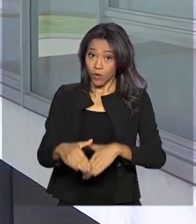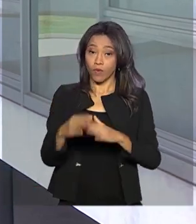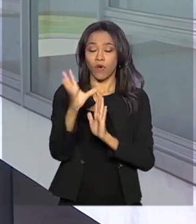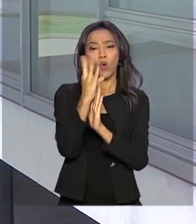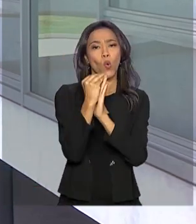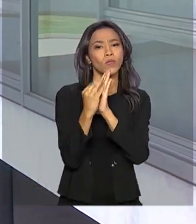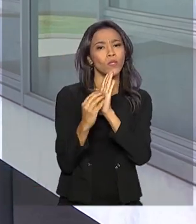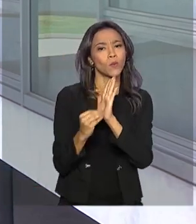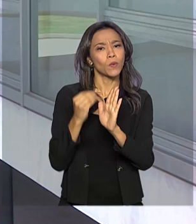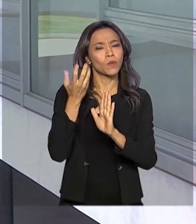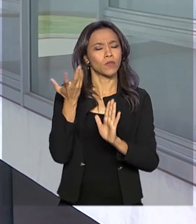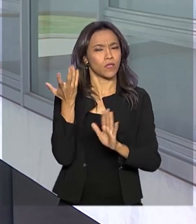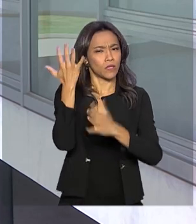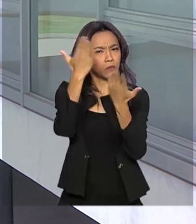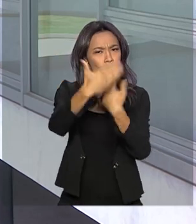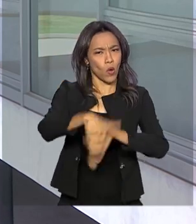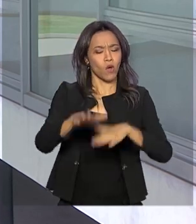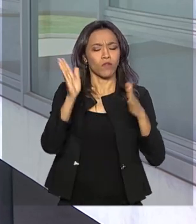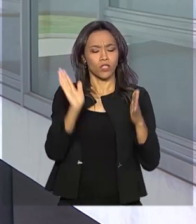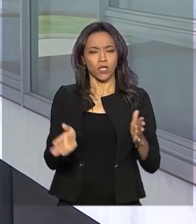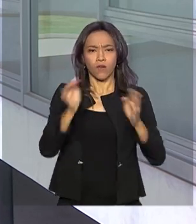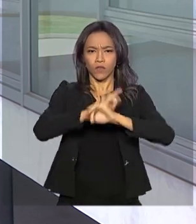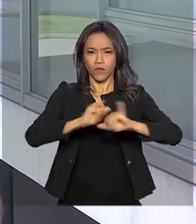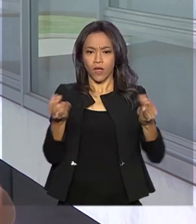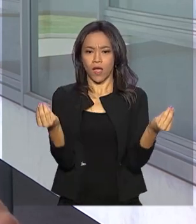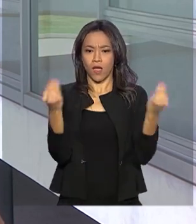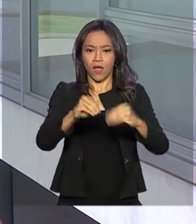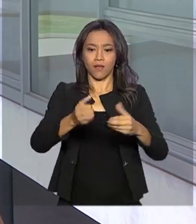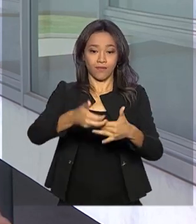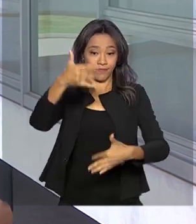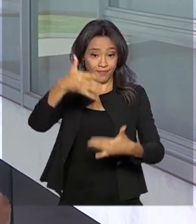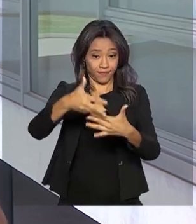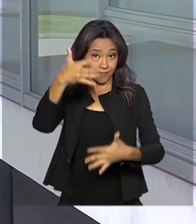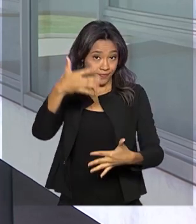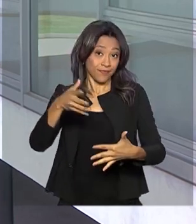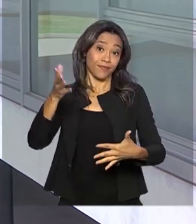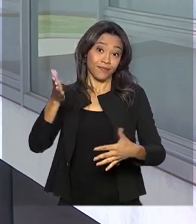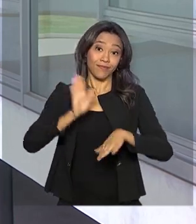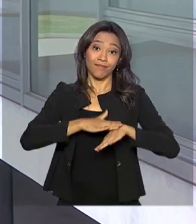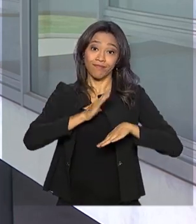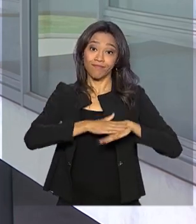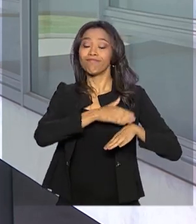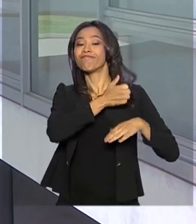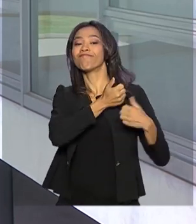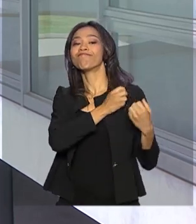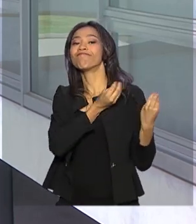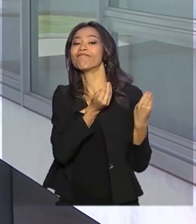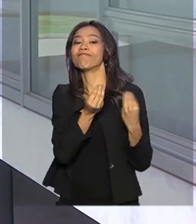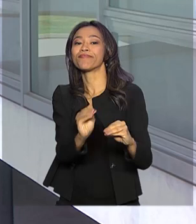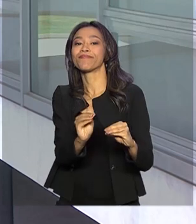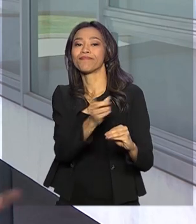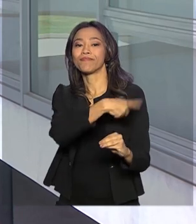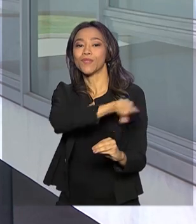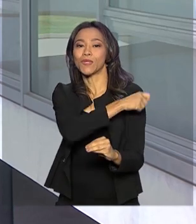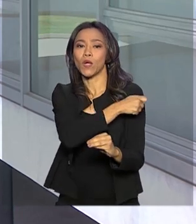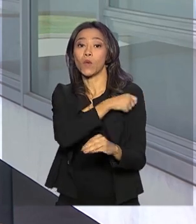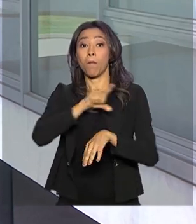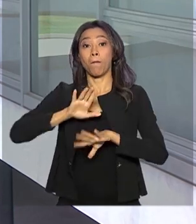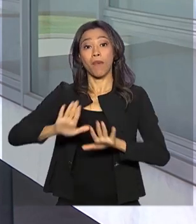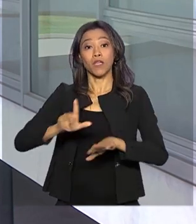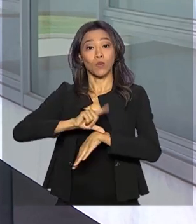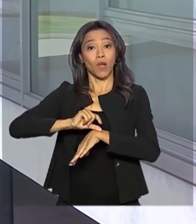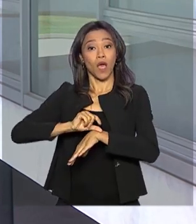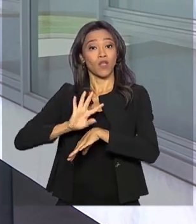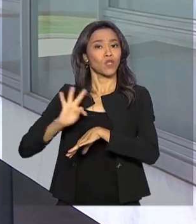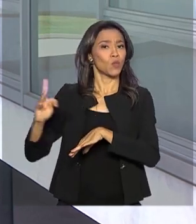provas do segundo dia foi novamente publicado nas redes sociais, dessa vez pelos próprios estudantes, mas no horário em que todos já estavam em sala de